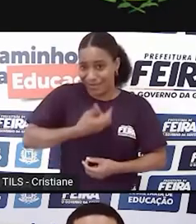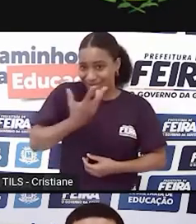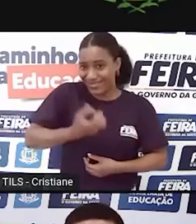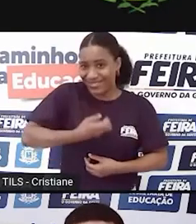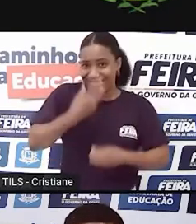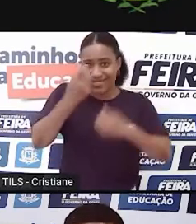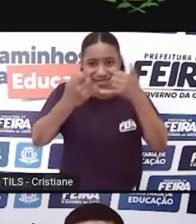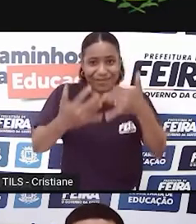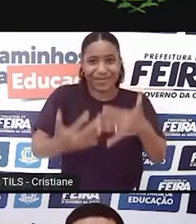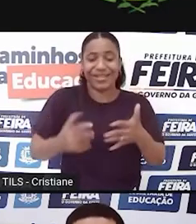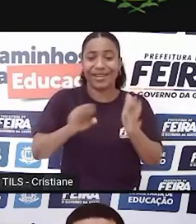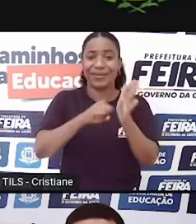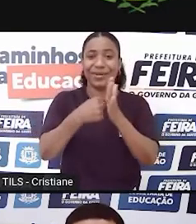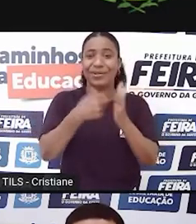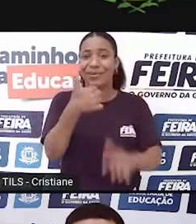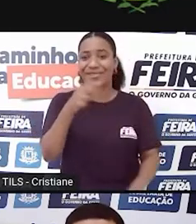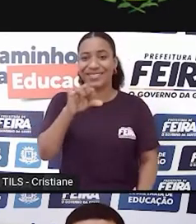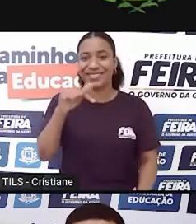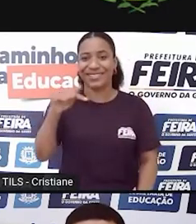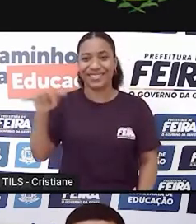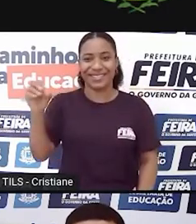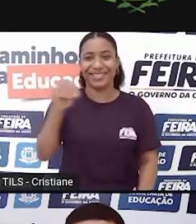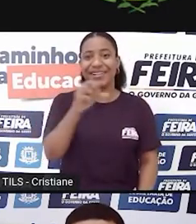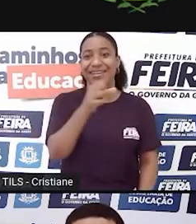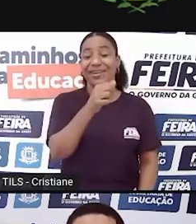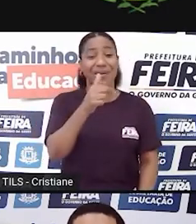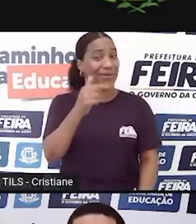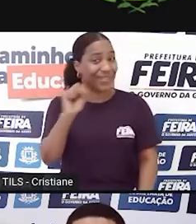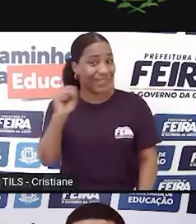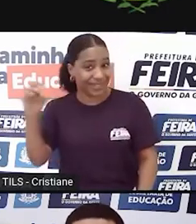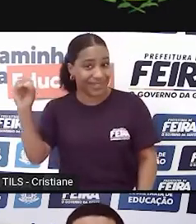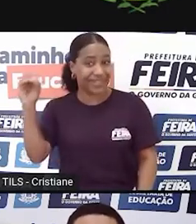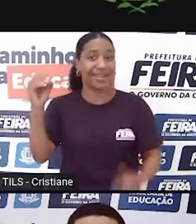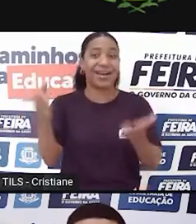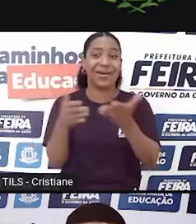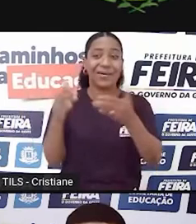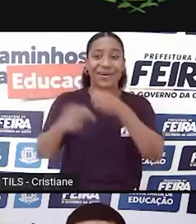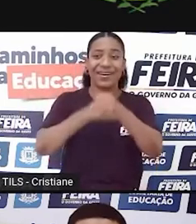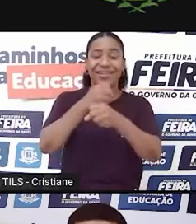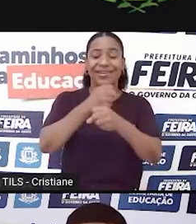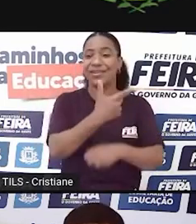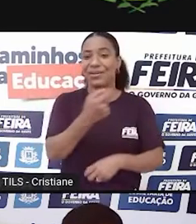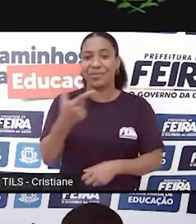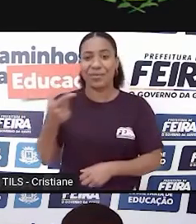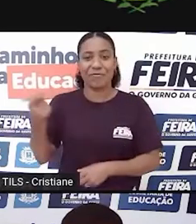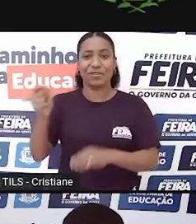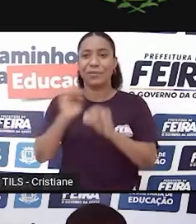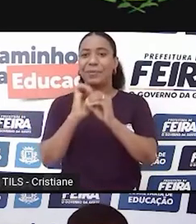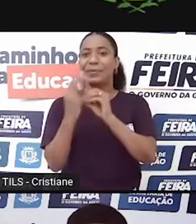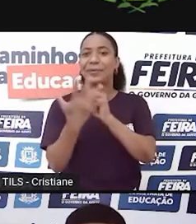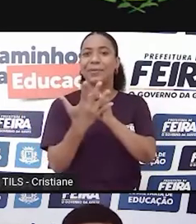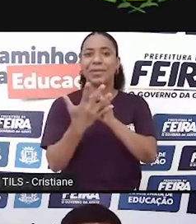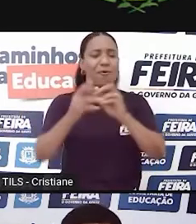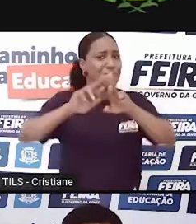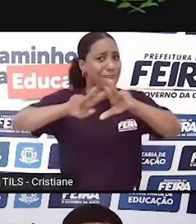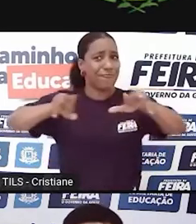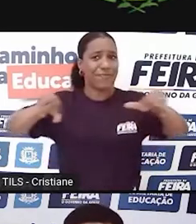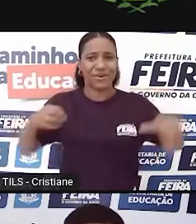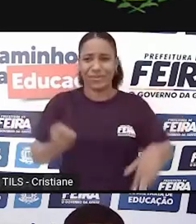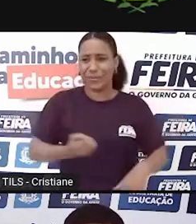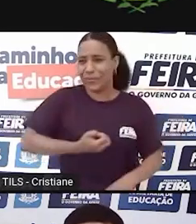na década de 60, 80, agora, em 2020, com a pandemia, quantas poesias